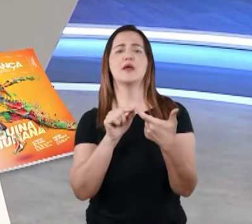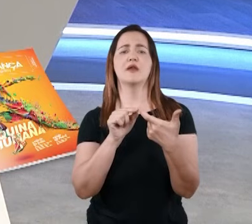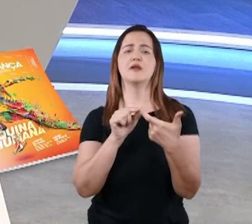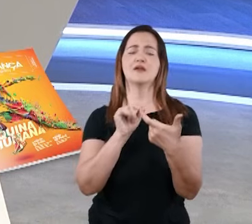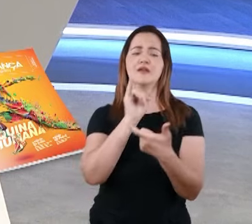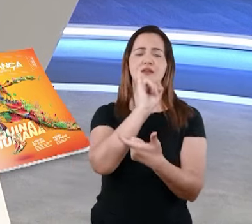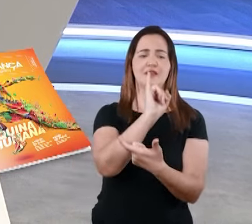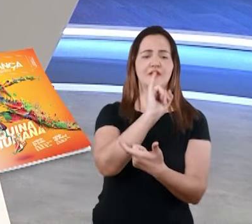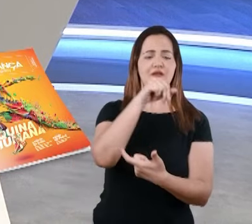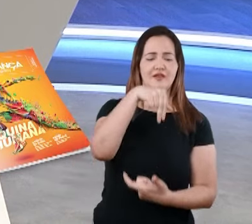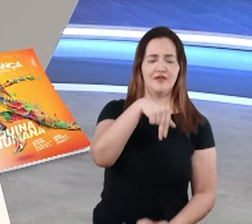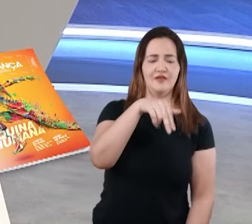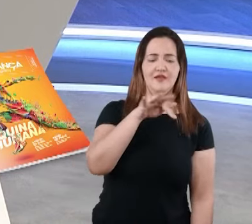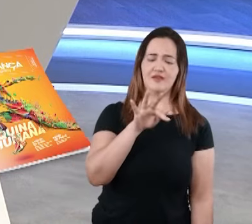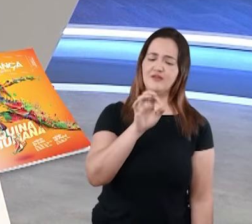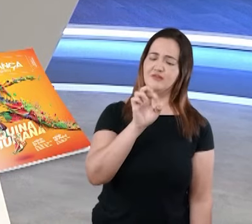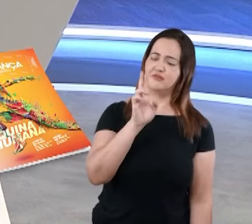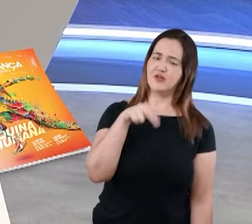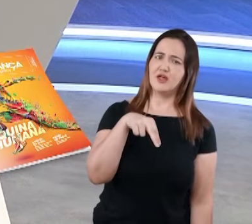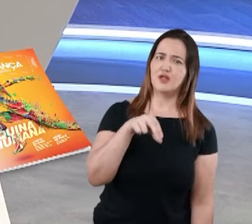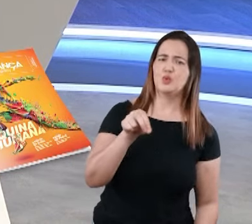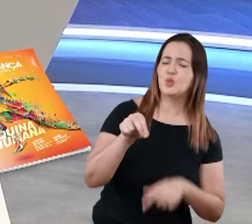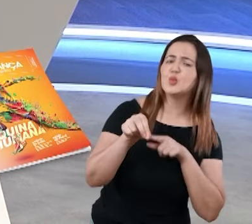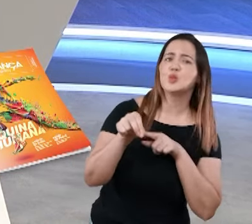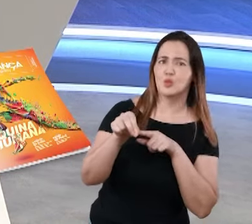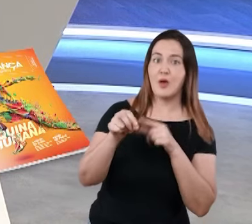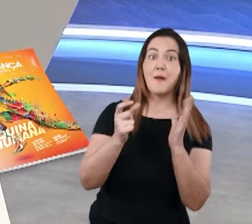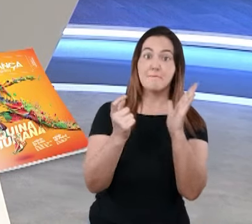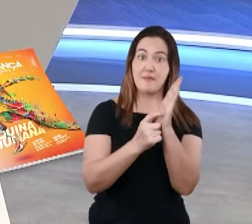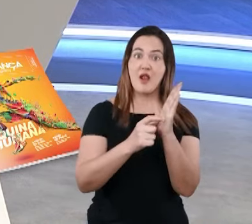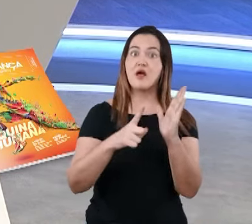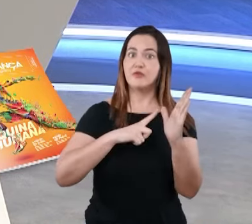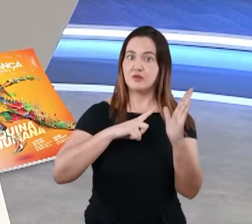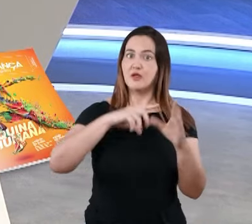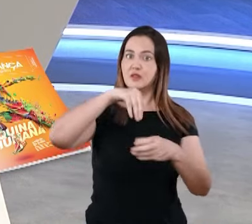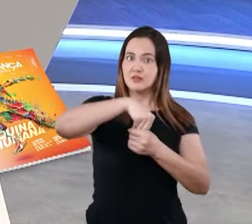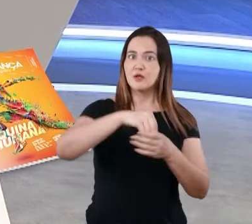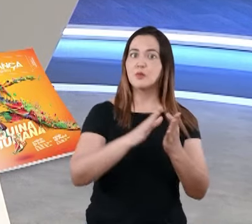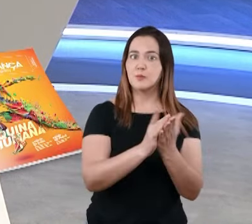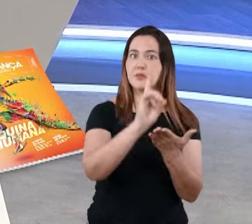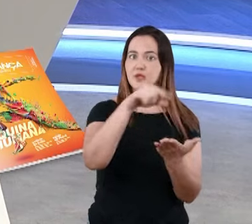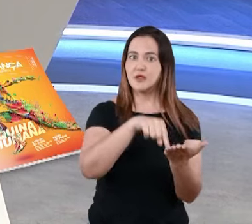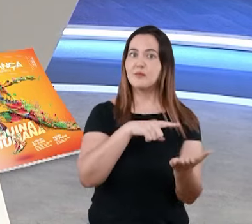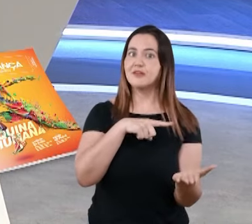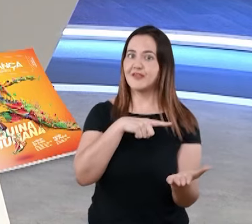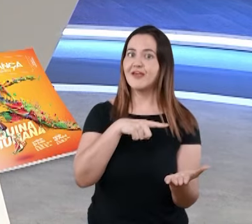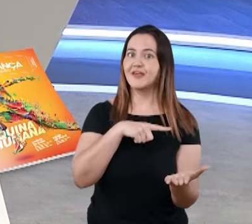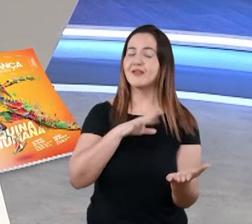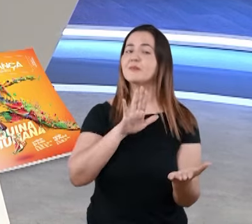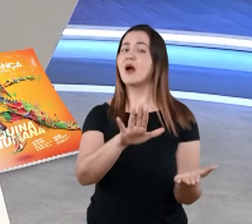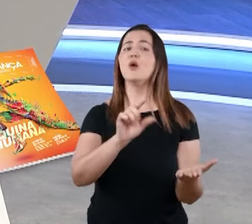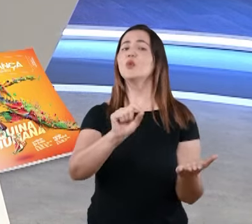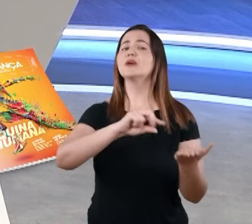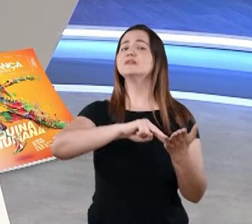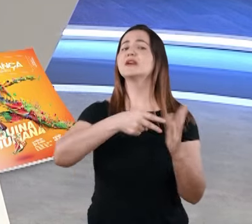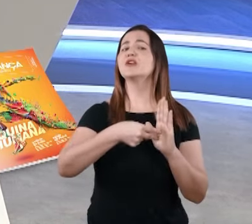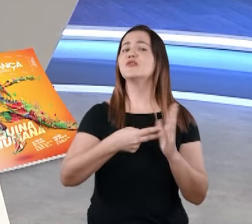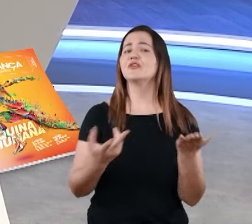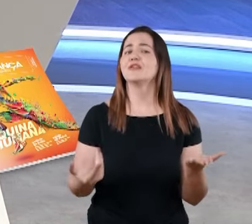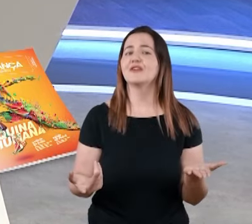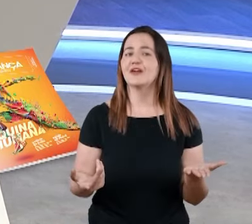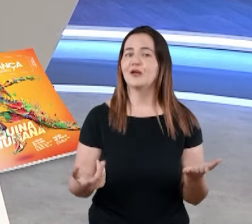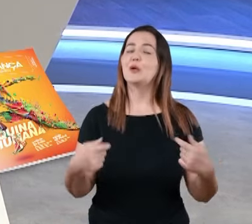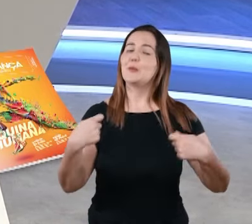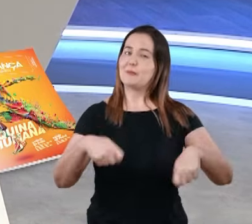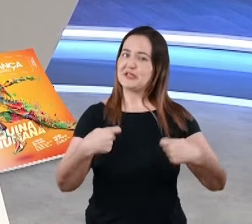esta dimensão do inferno. Porque a Bíblia fala do inferno. Esse termo não é um termo inventado, é um termo que está na Palavra de